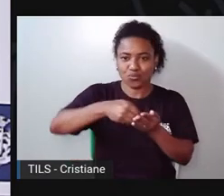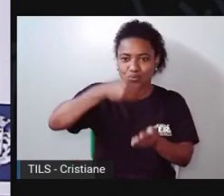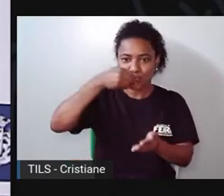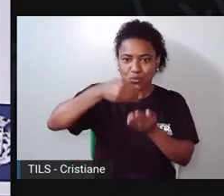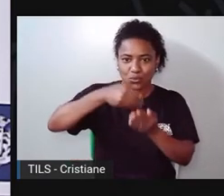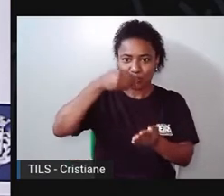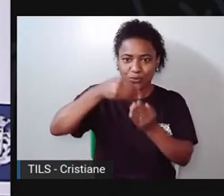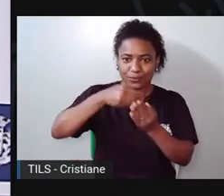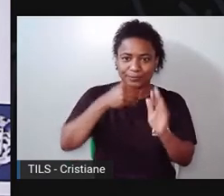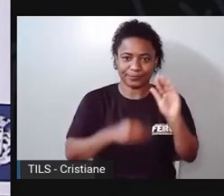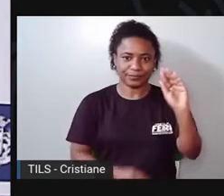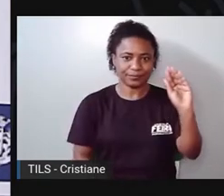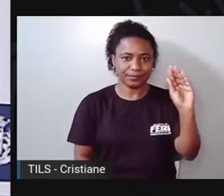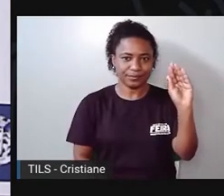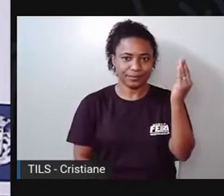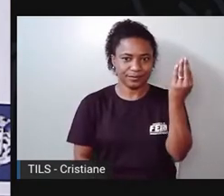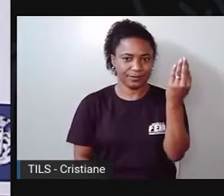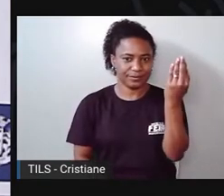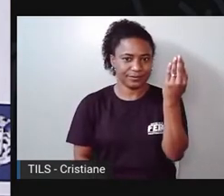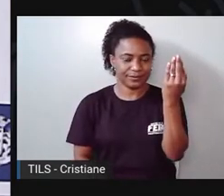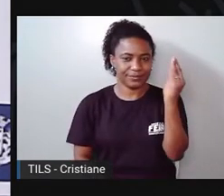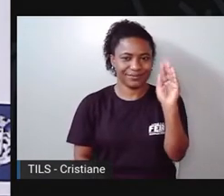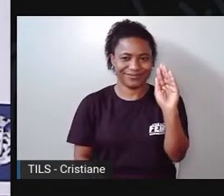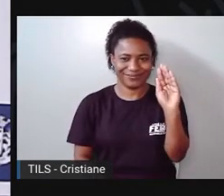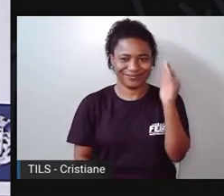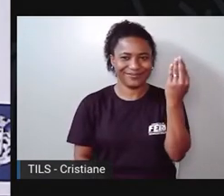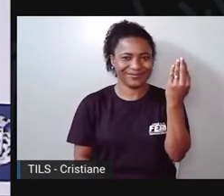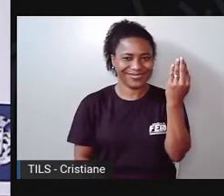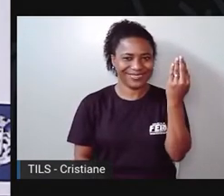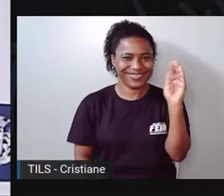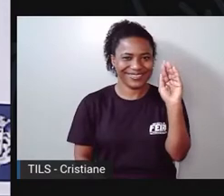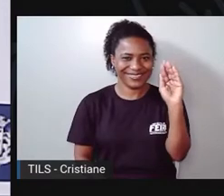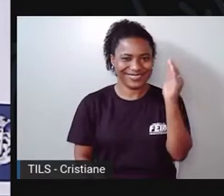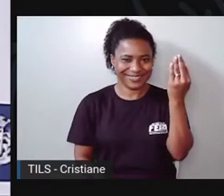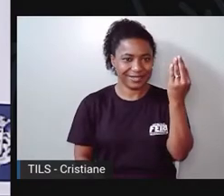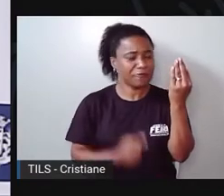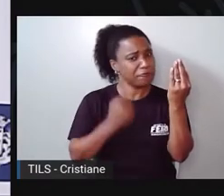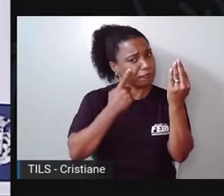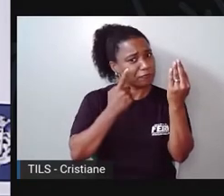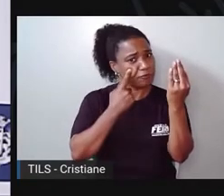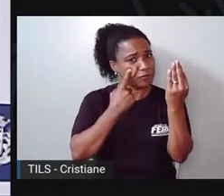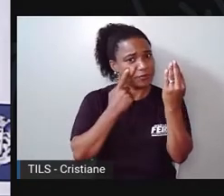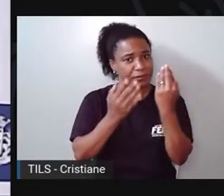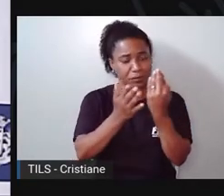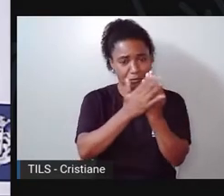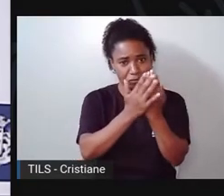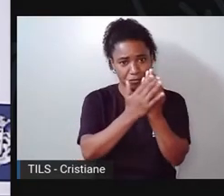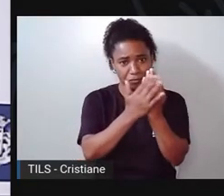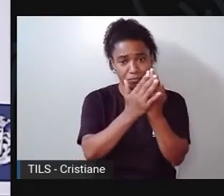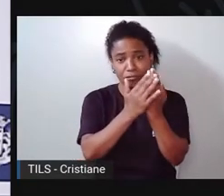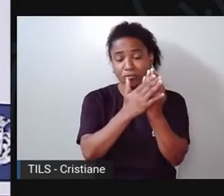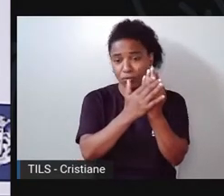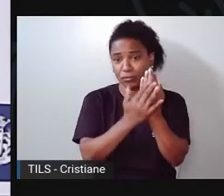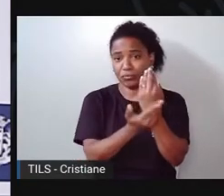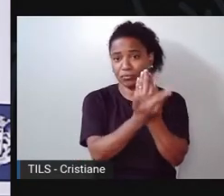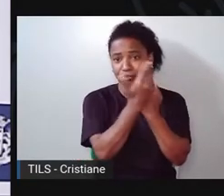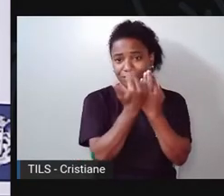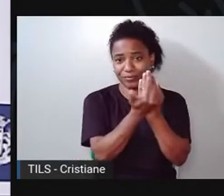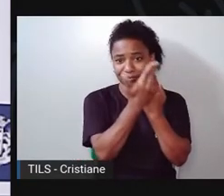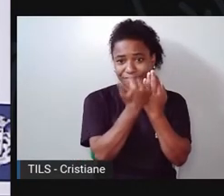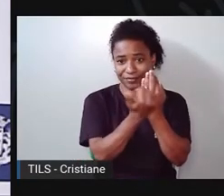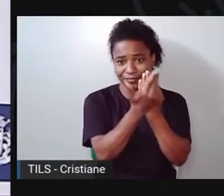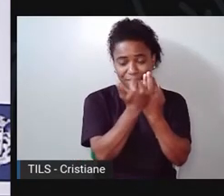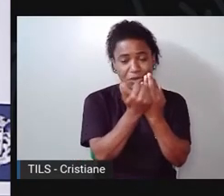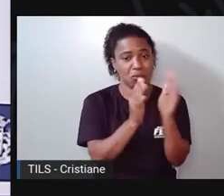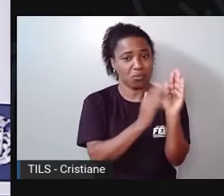Ela tem dois lados. Vocês podem escolher o lado que você quer desenhar, tá? Eu vou escolher esse lado daqui, ó. O lado de trás da